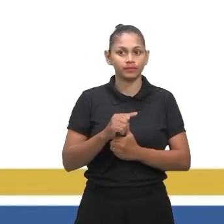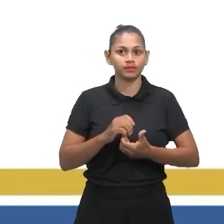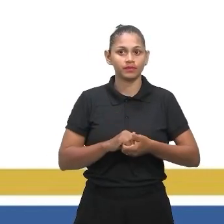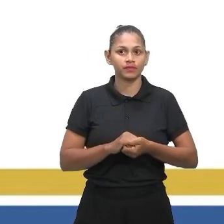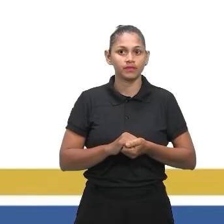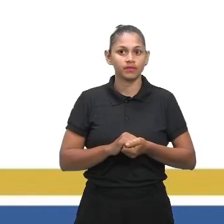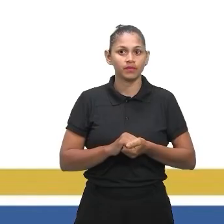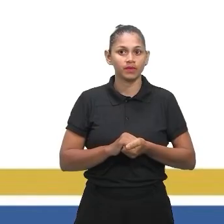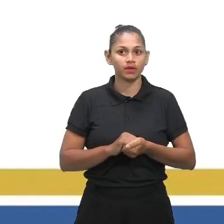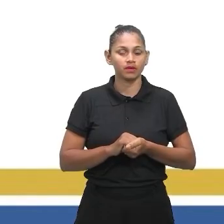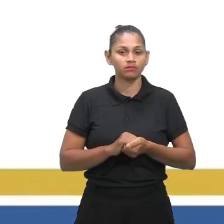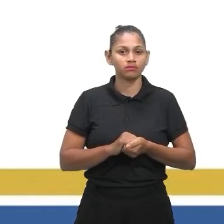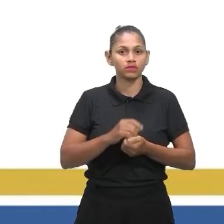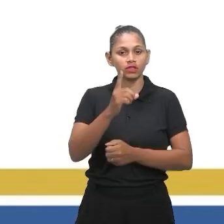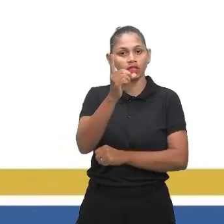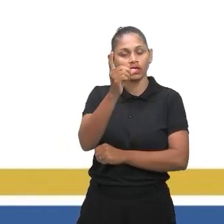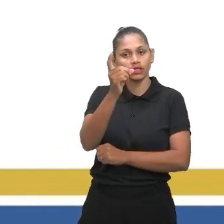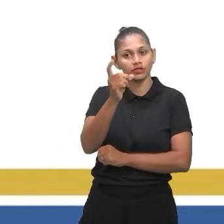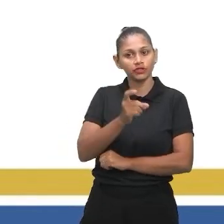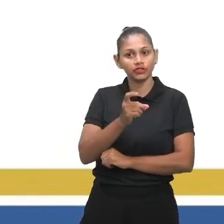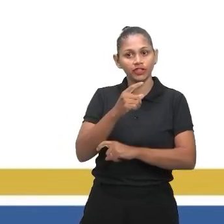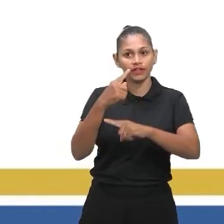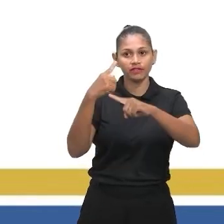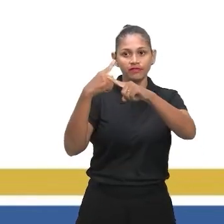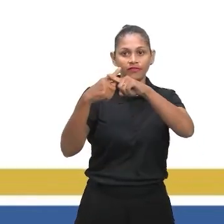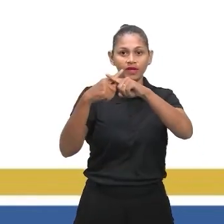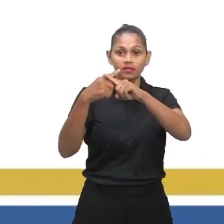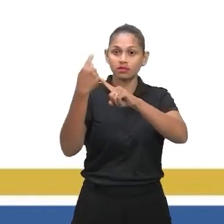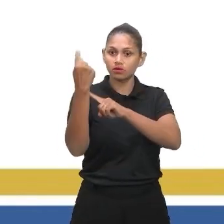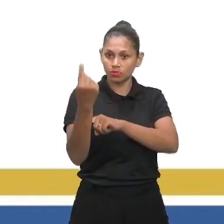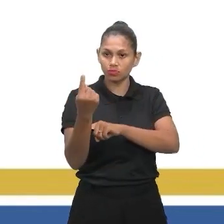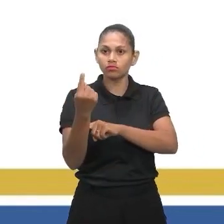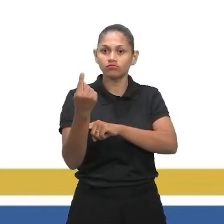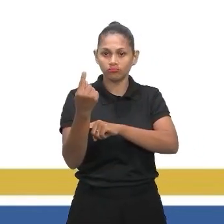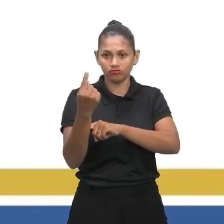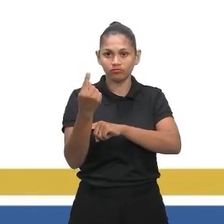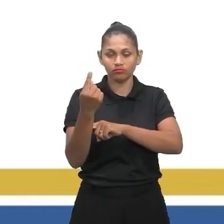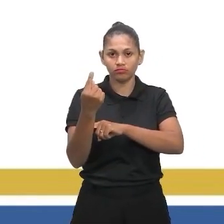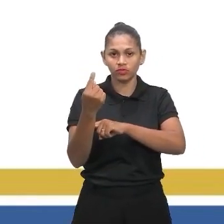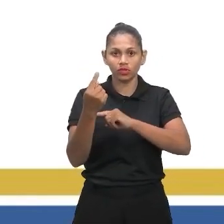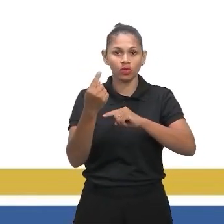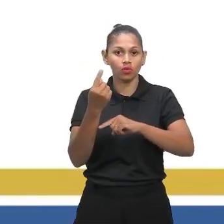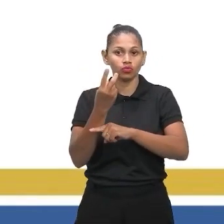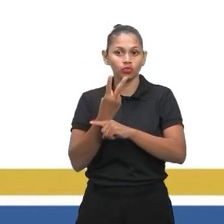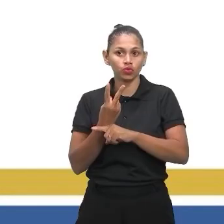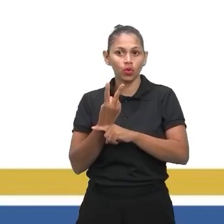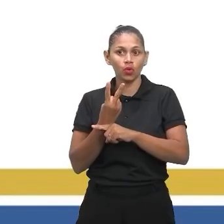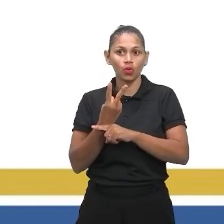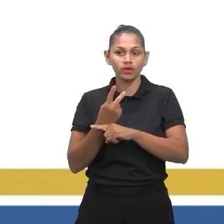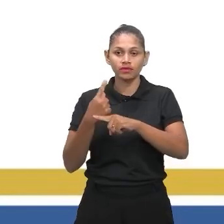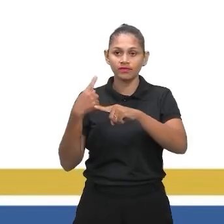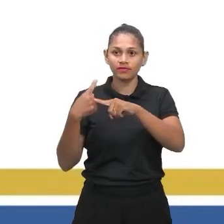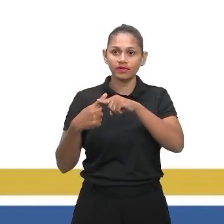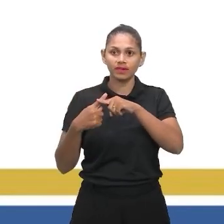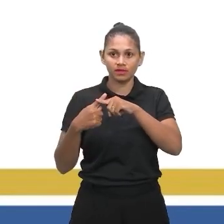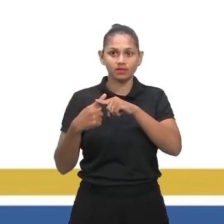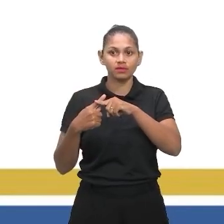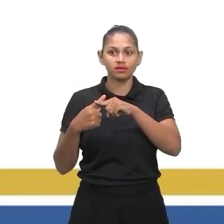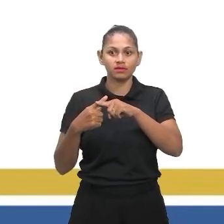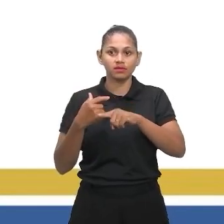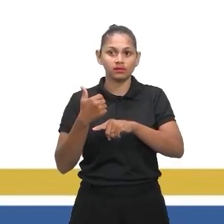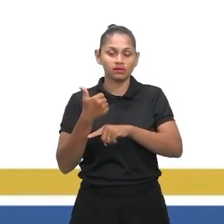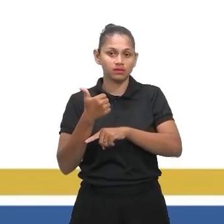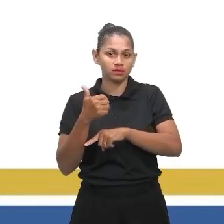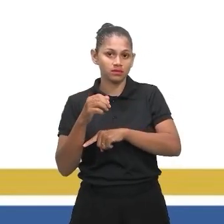que é X, e 2 vezes 10, que é o quê? 20 metros. Então, eu sei que a quantidade que caiu de 15 horas para 16